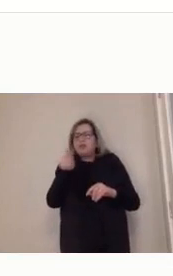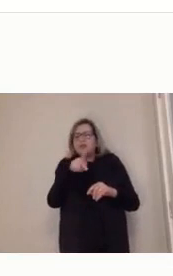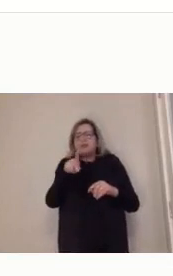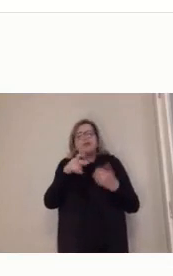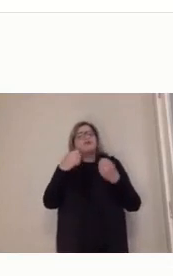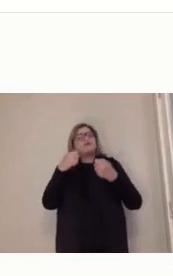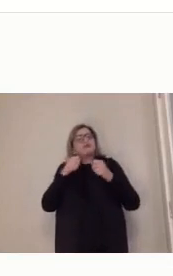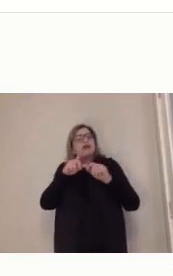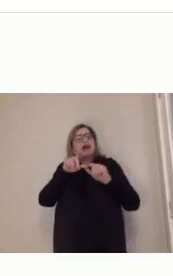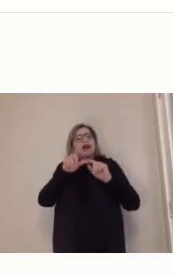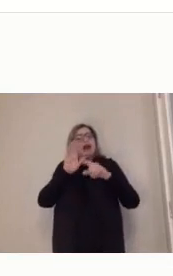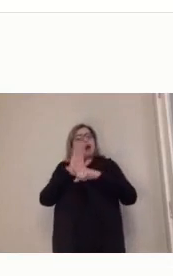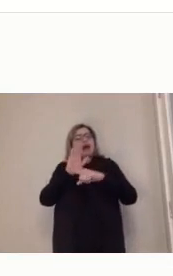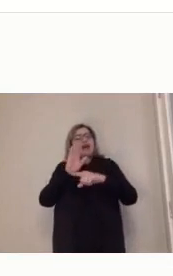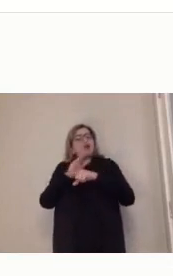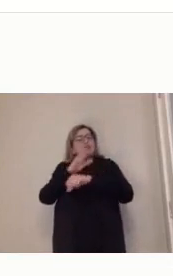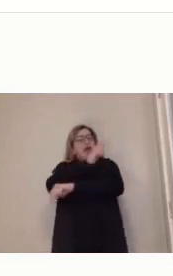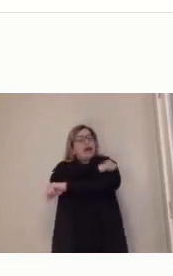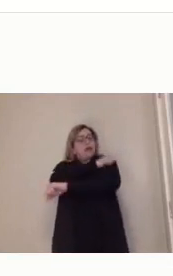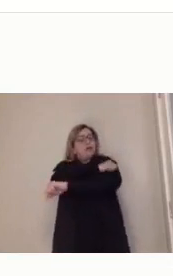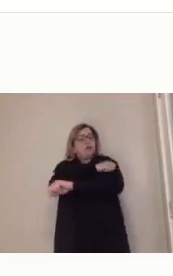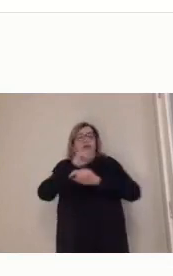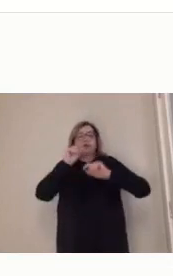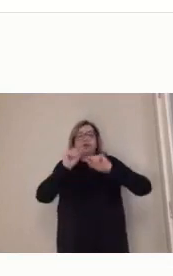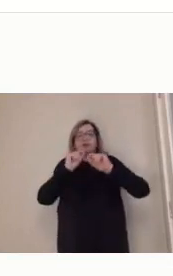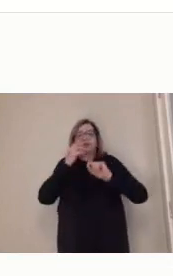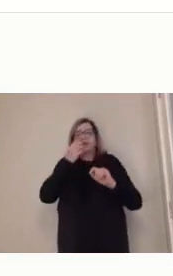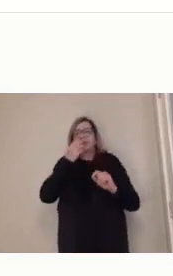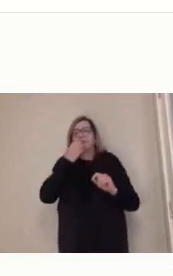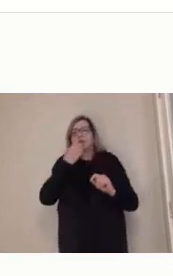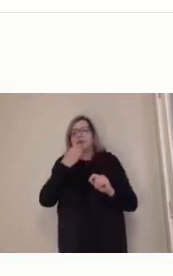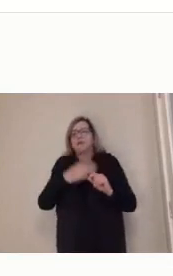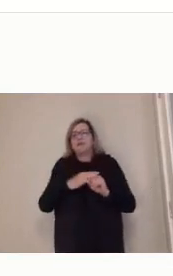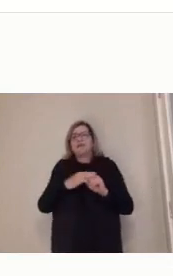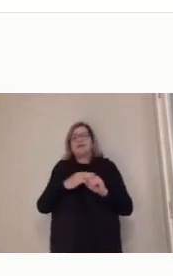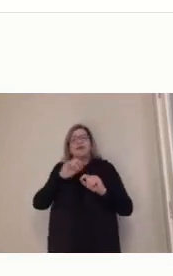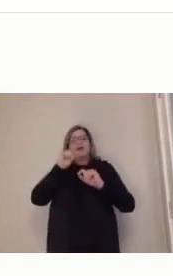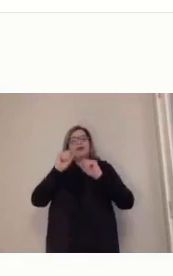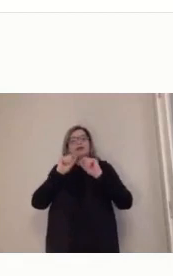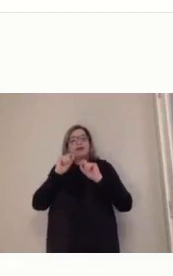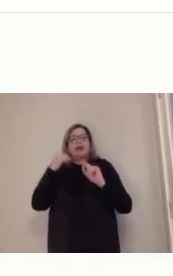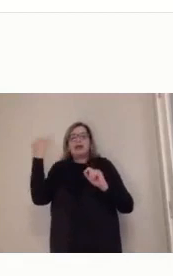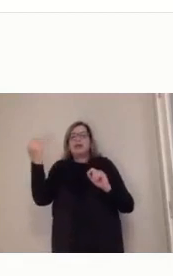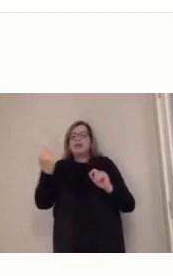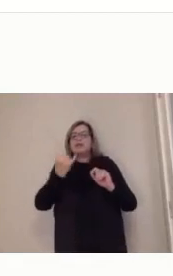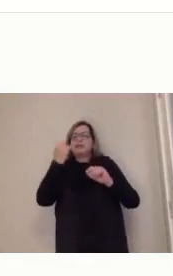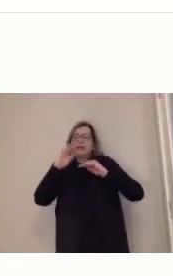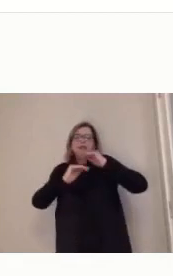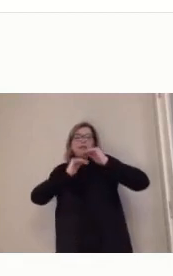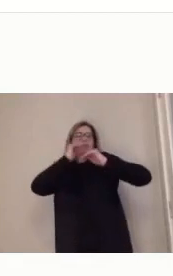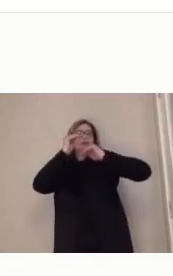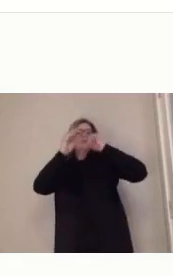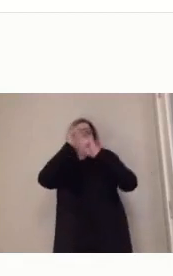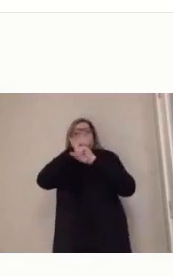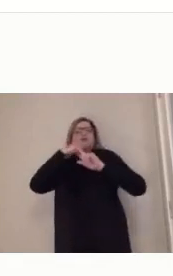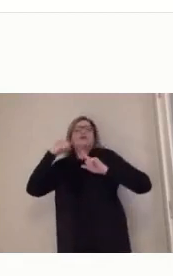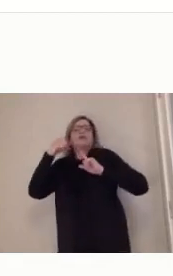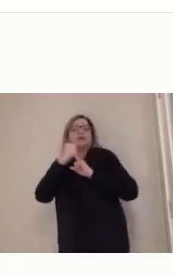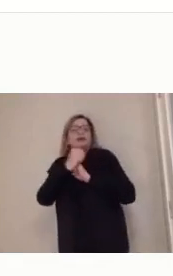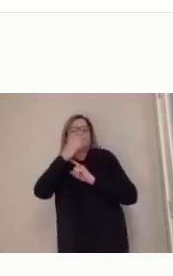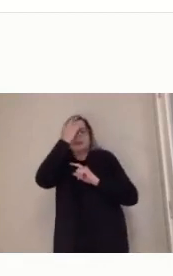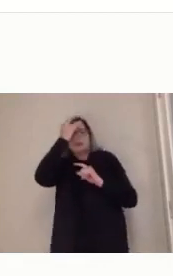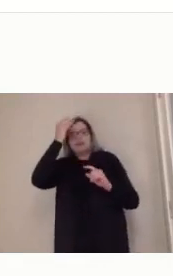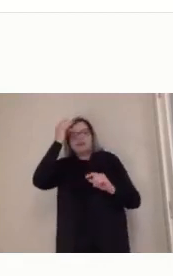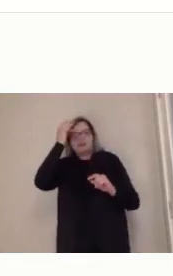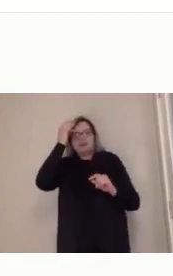realmente faça sentido para o desenvolvimento social e dos nodos das pessoas, né? Do desenvolvimento social e educacional.